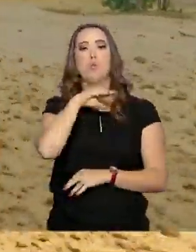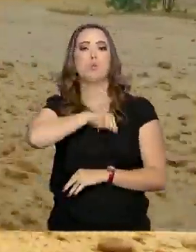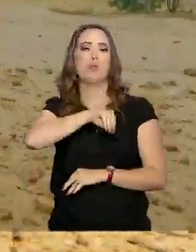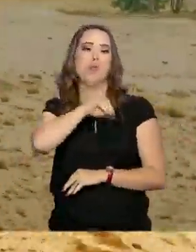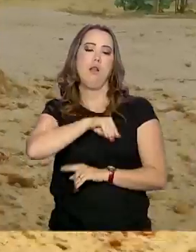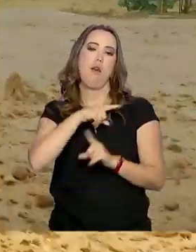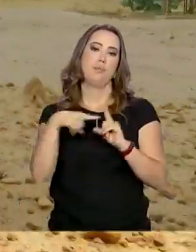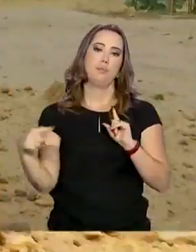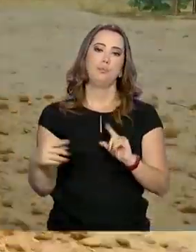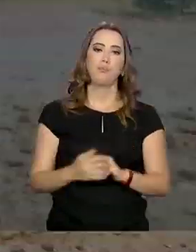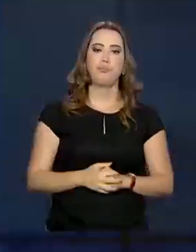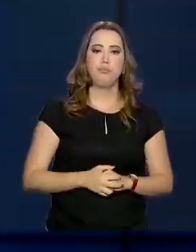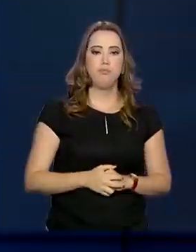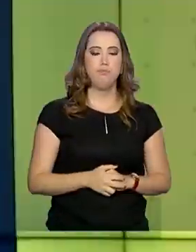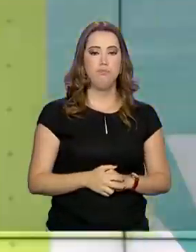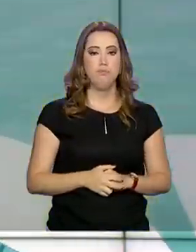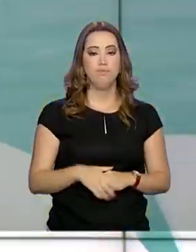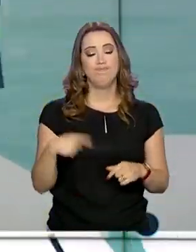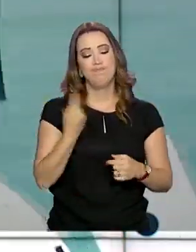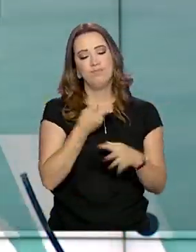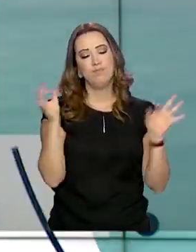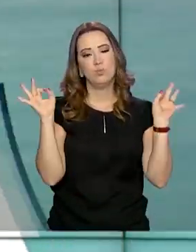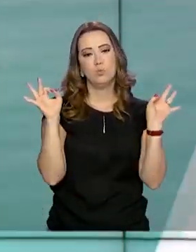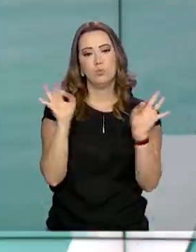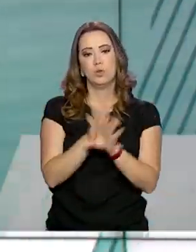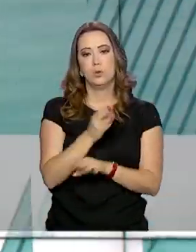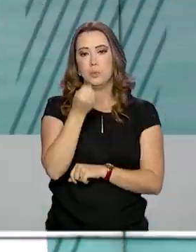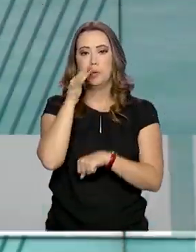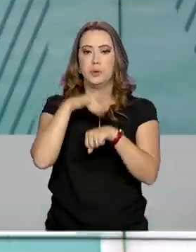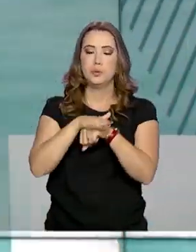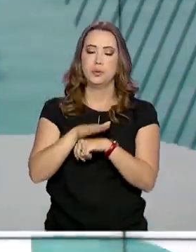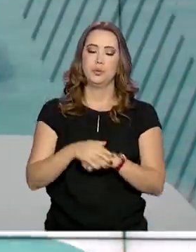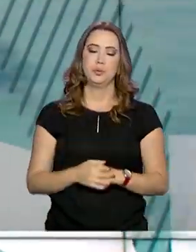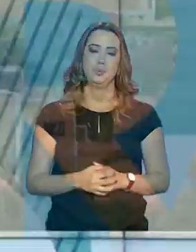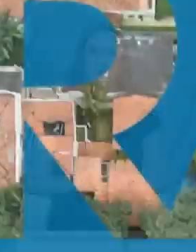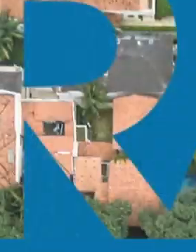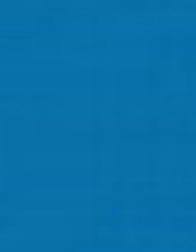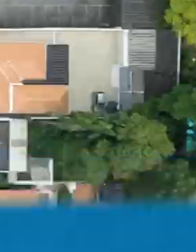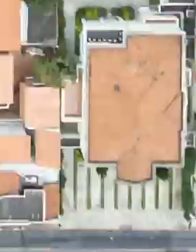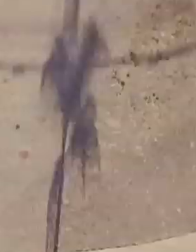mínimo e meio. Esta edição termina aqui. Boa noite e até amanhã.